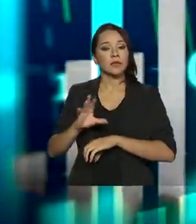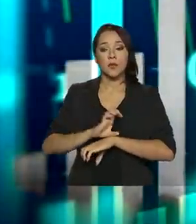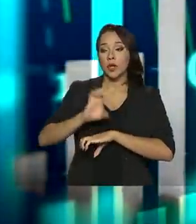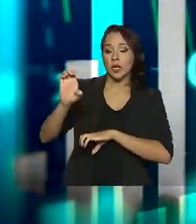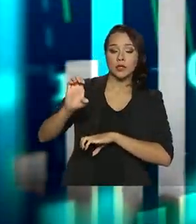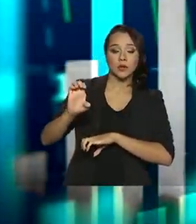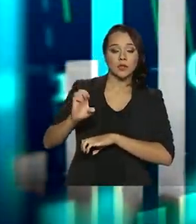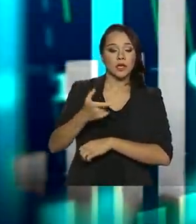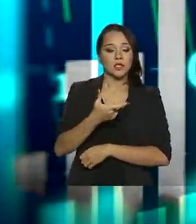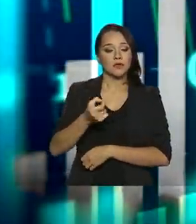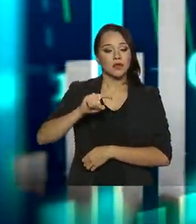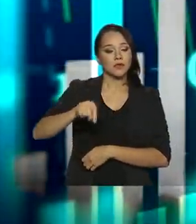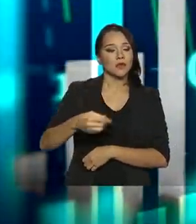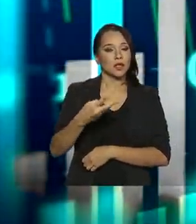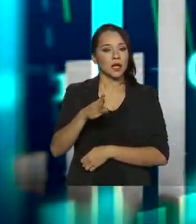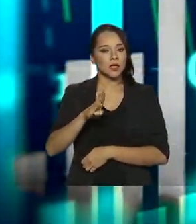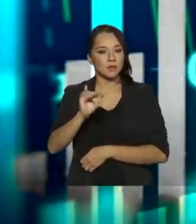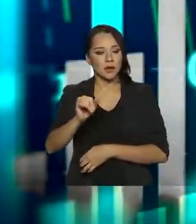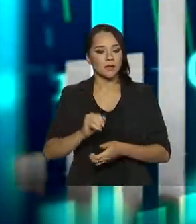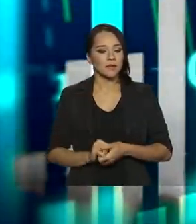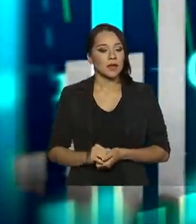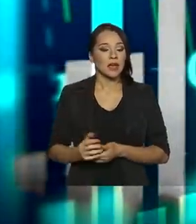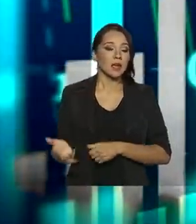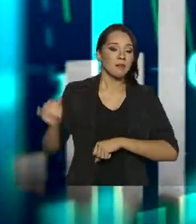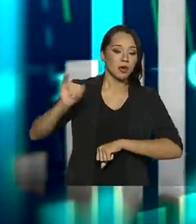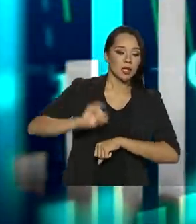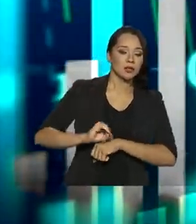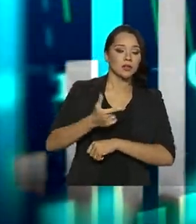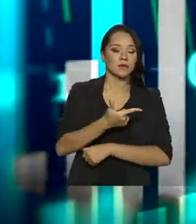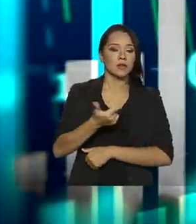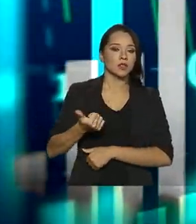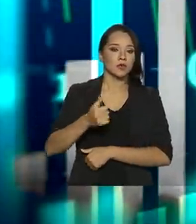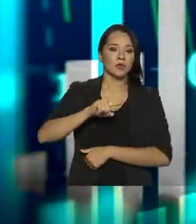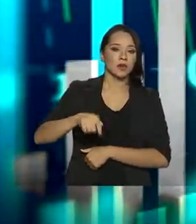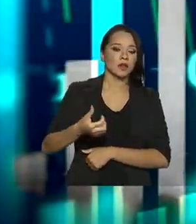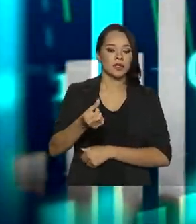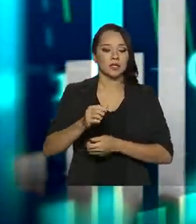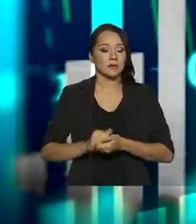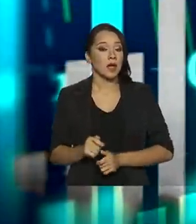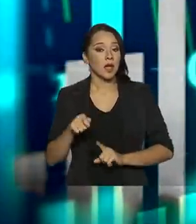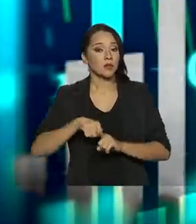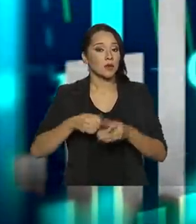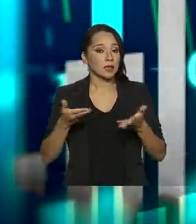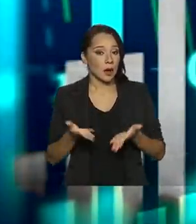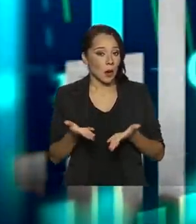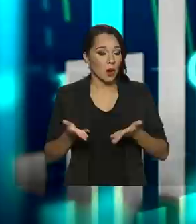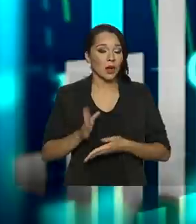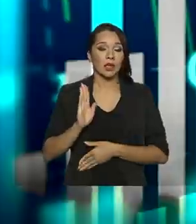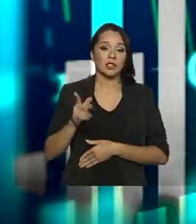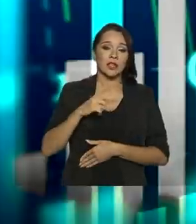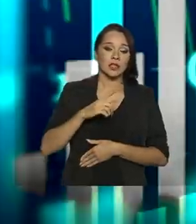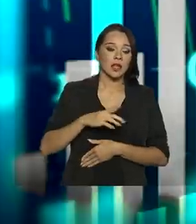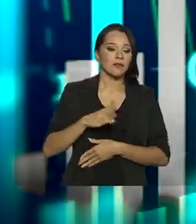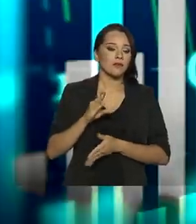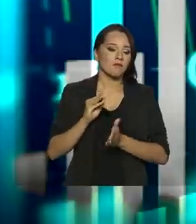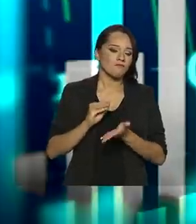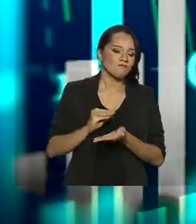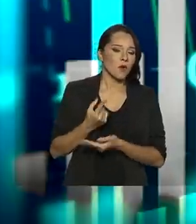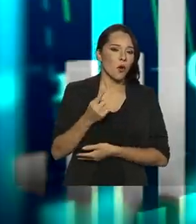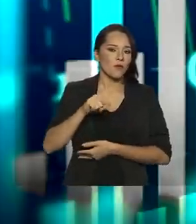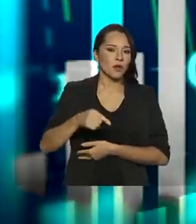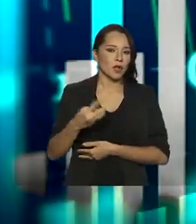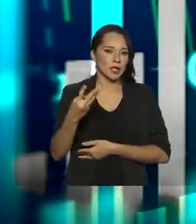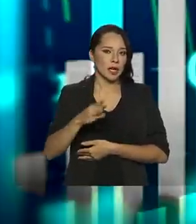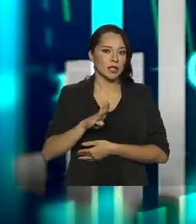de 20,3 bilhões, contra importações de 21,6, e neste mês nós tivemos um déficit de 1